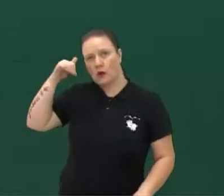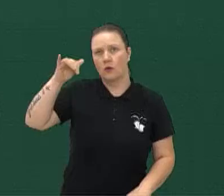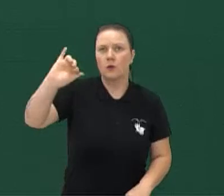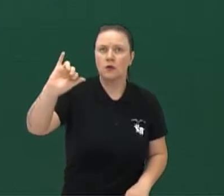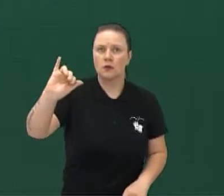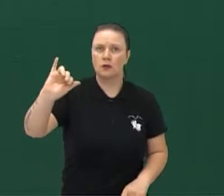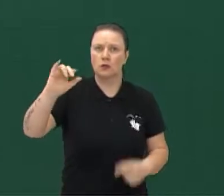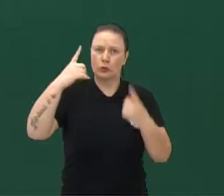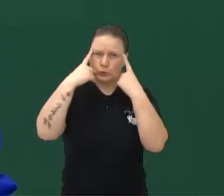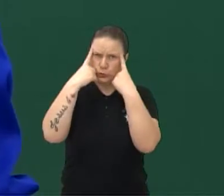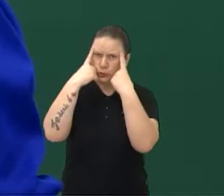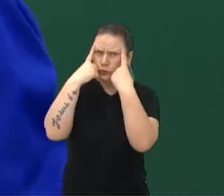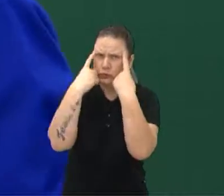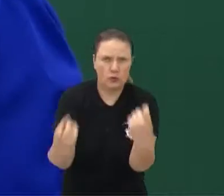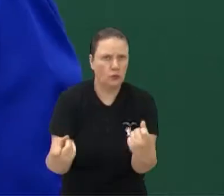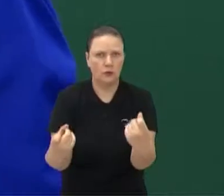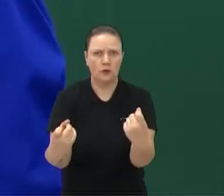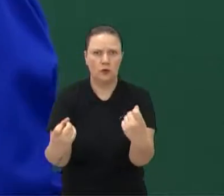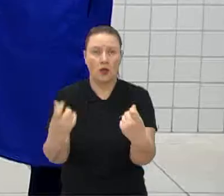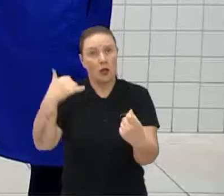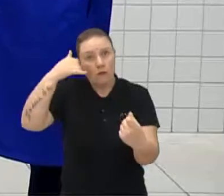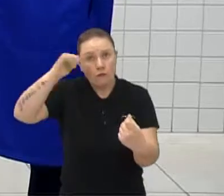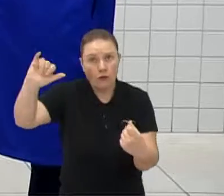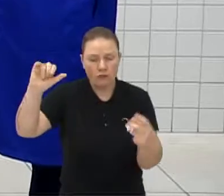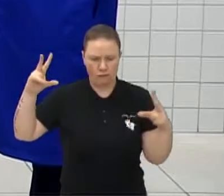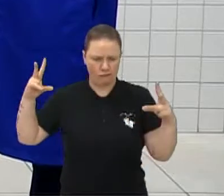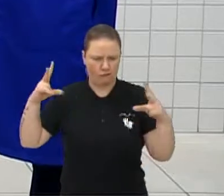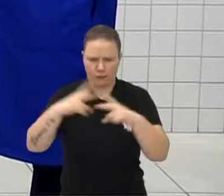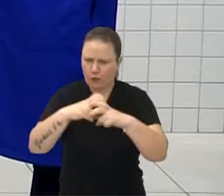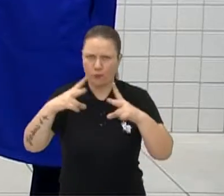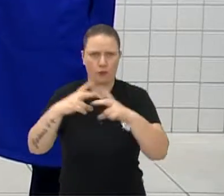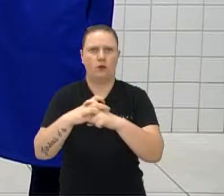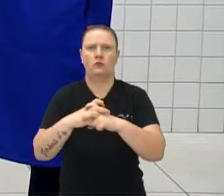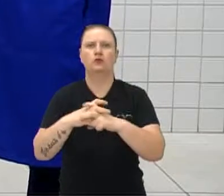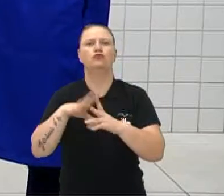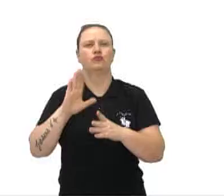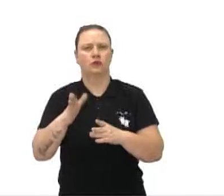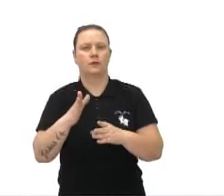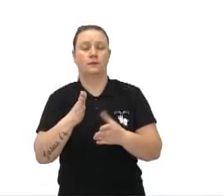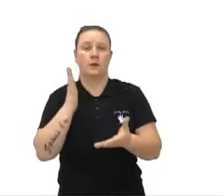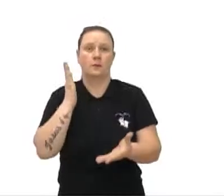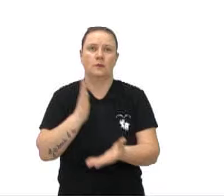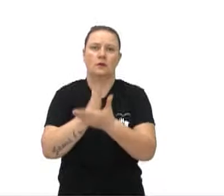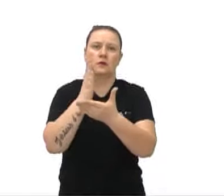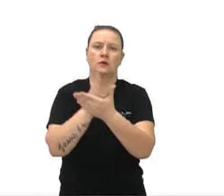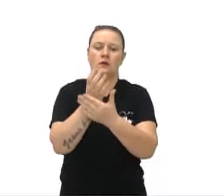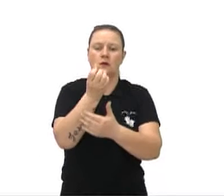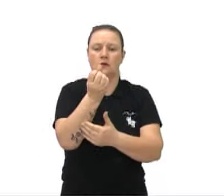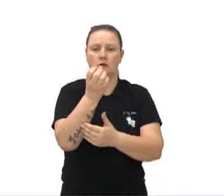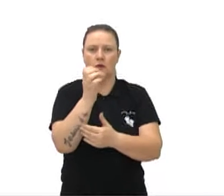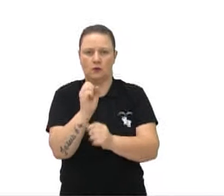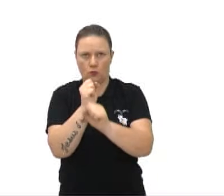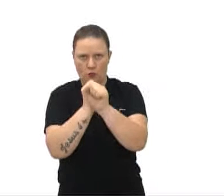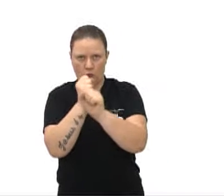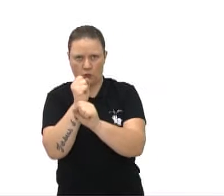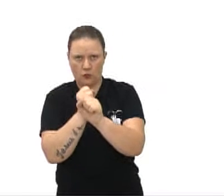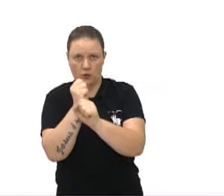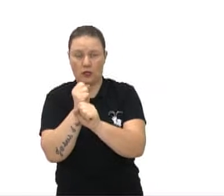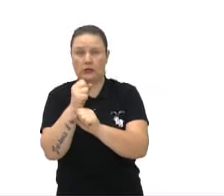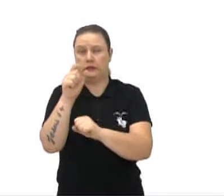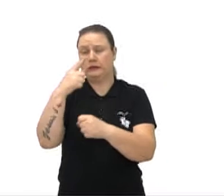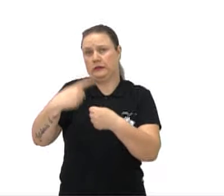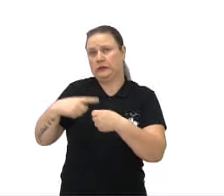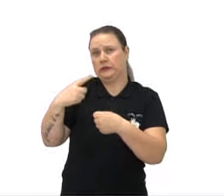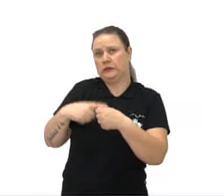muita violência. Então olha só, na segunda metade dos anos 60, a cidade de New York, Nova York,